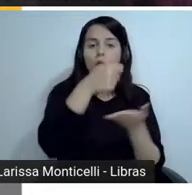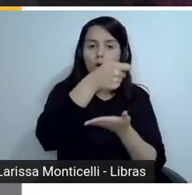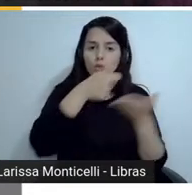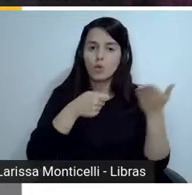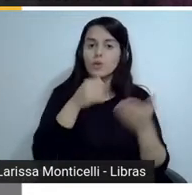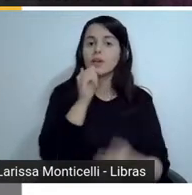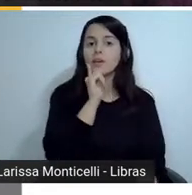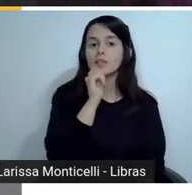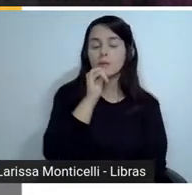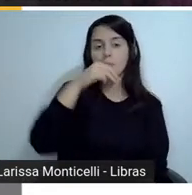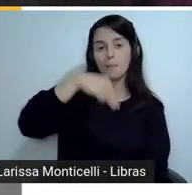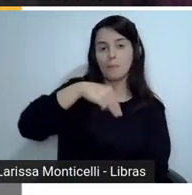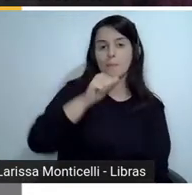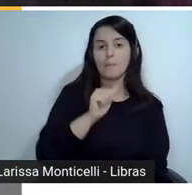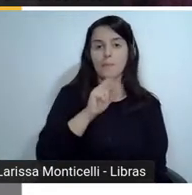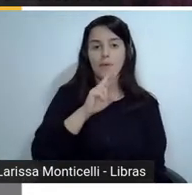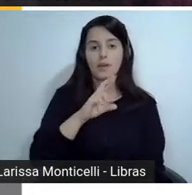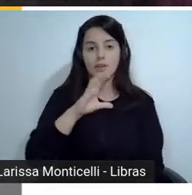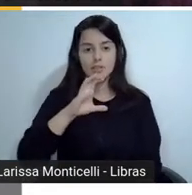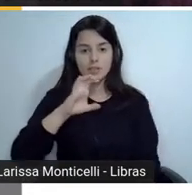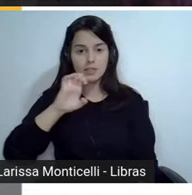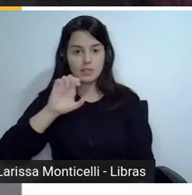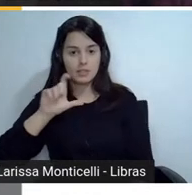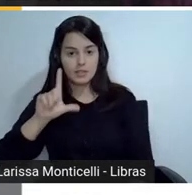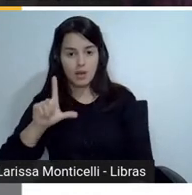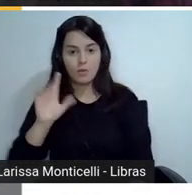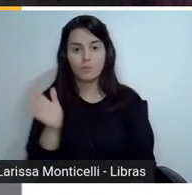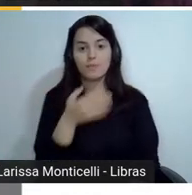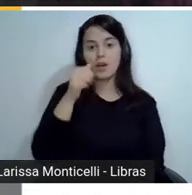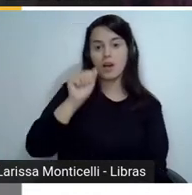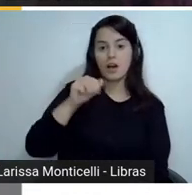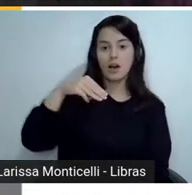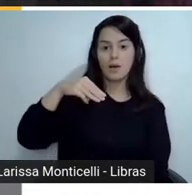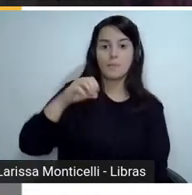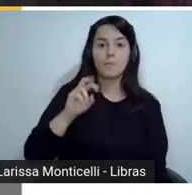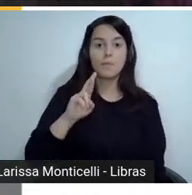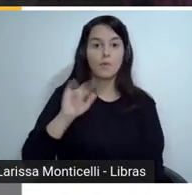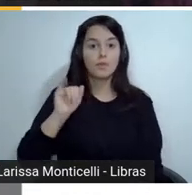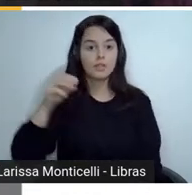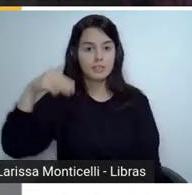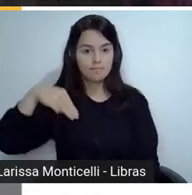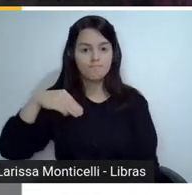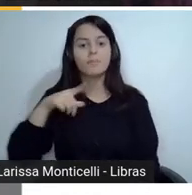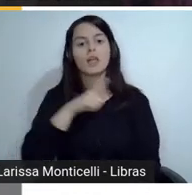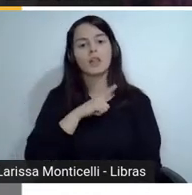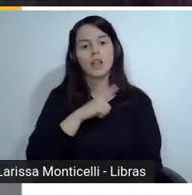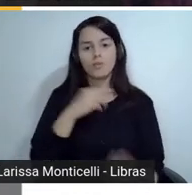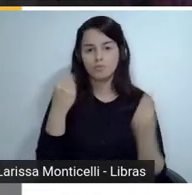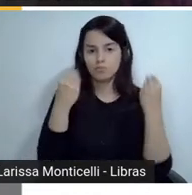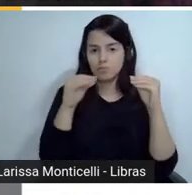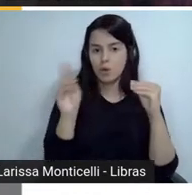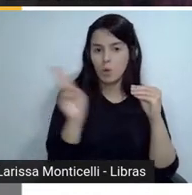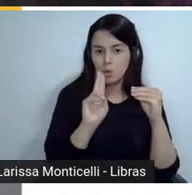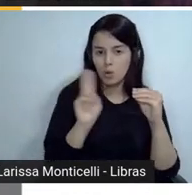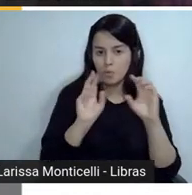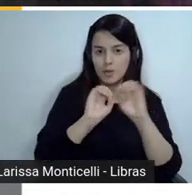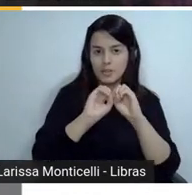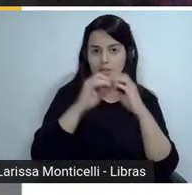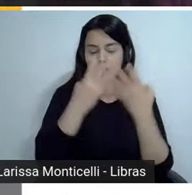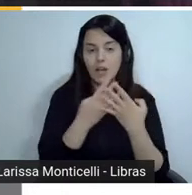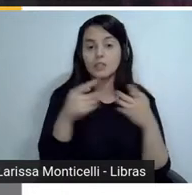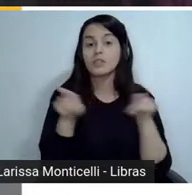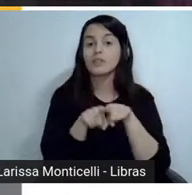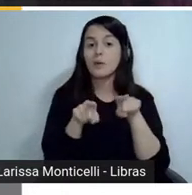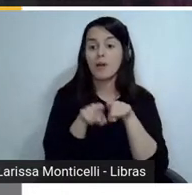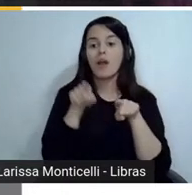Amorim, que é esse que eu cito, citamos, né, no slide, ele e mais três colegas,